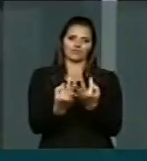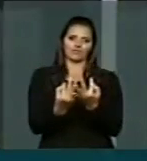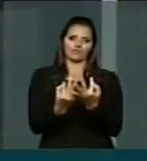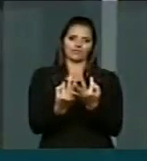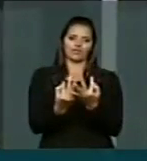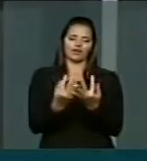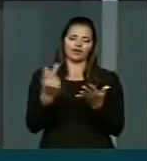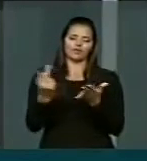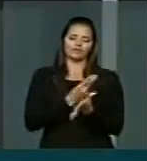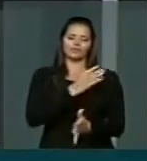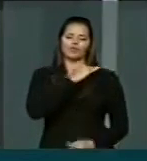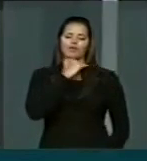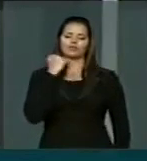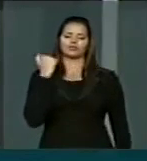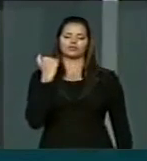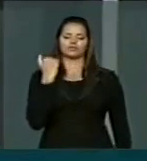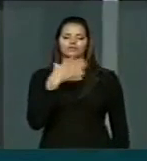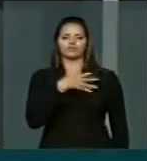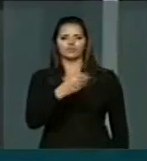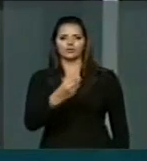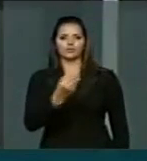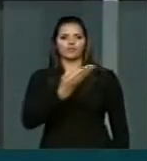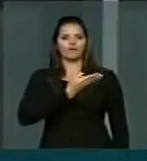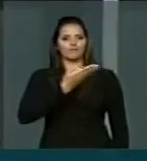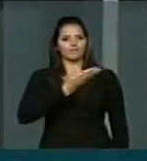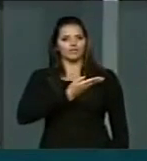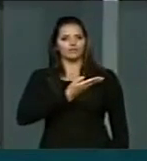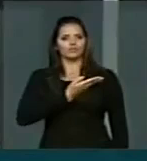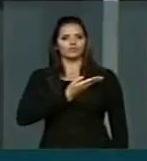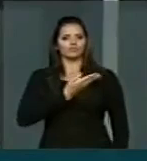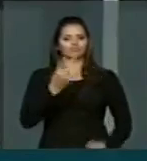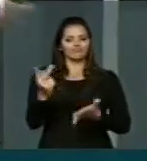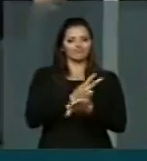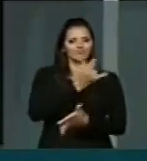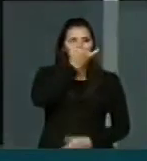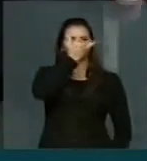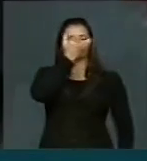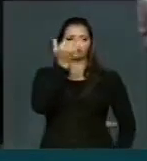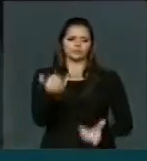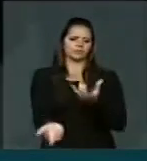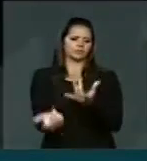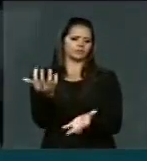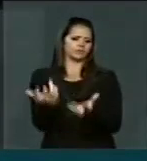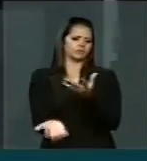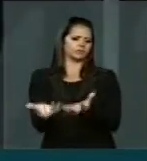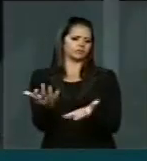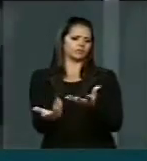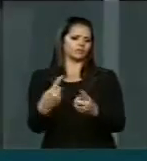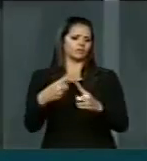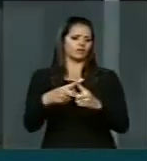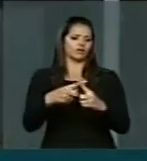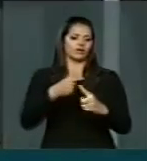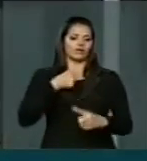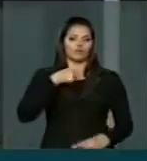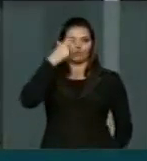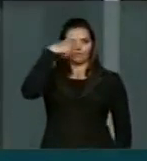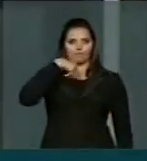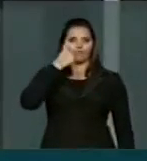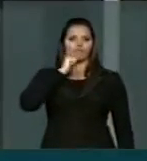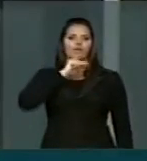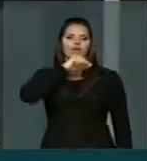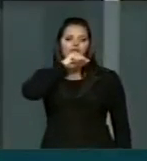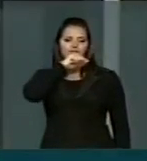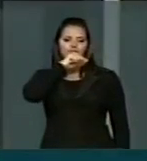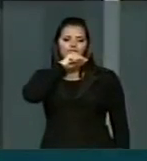seus filhos, amigos e conhecidos na catástrofe. Digo isso porque sou a mãe e uma vítima